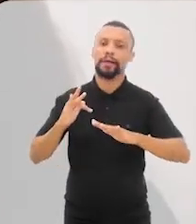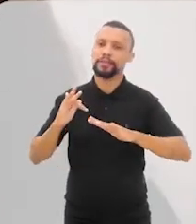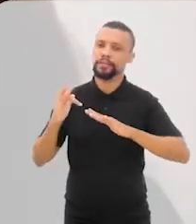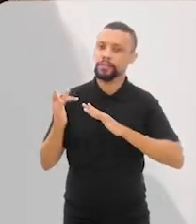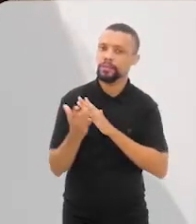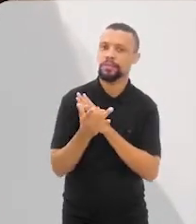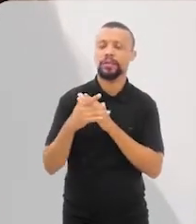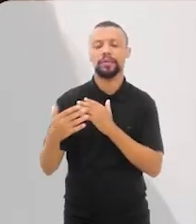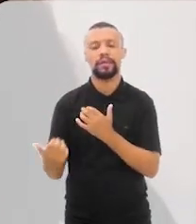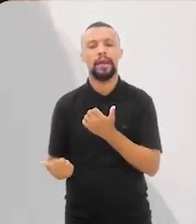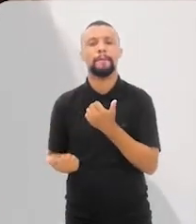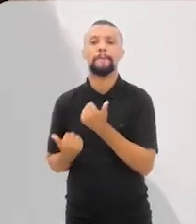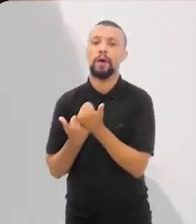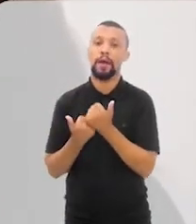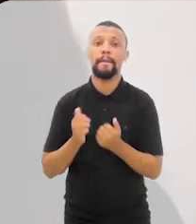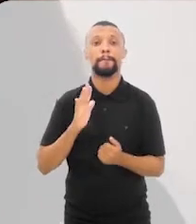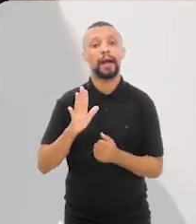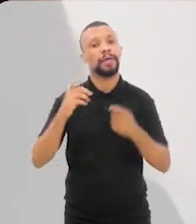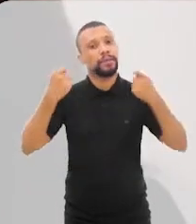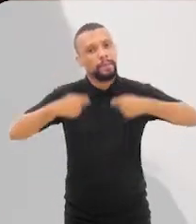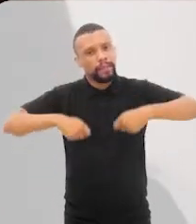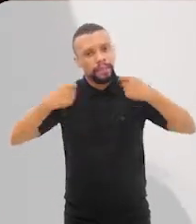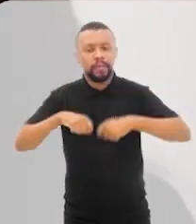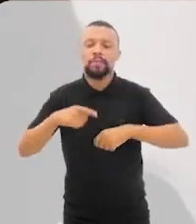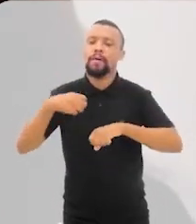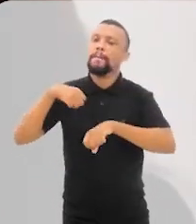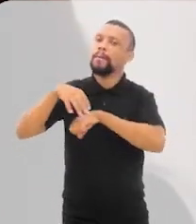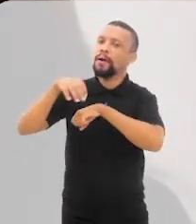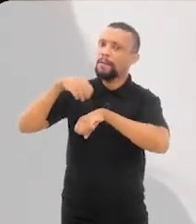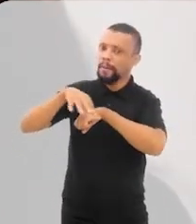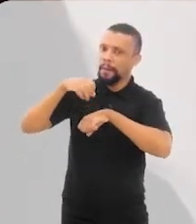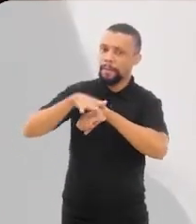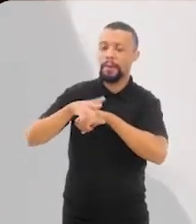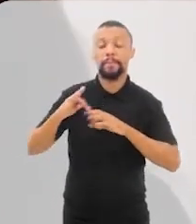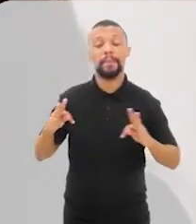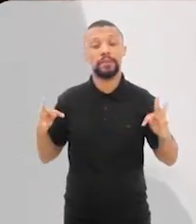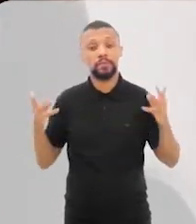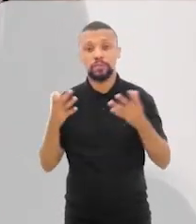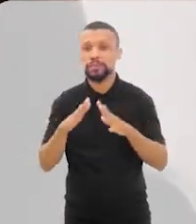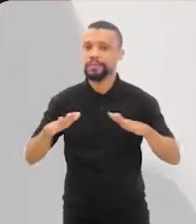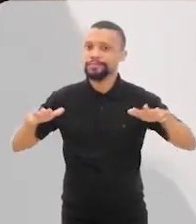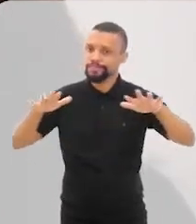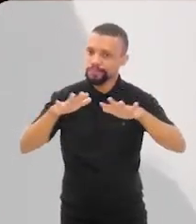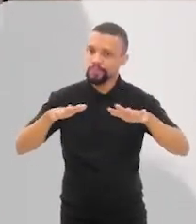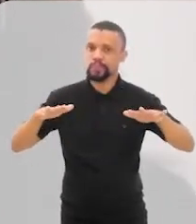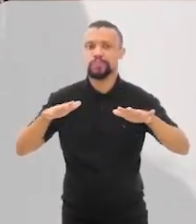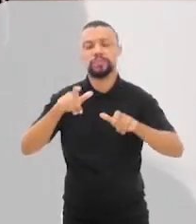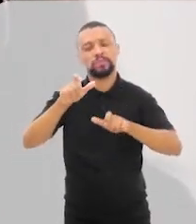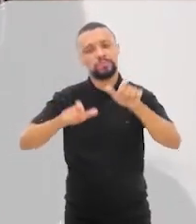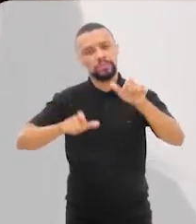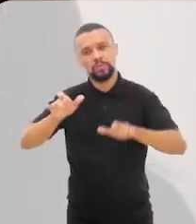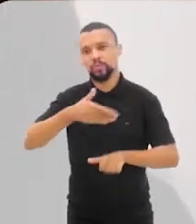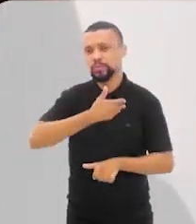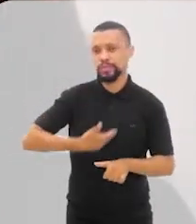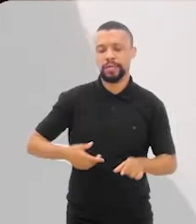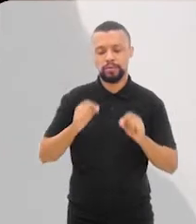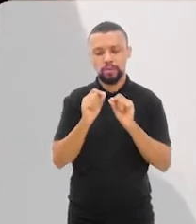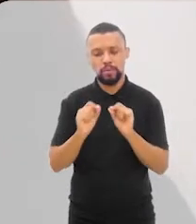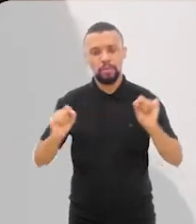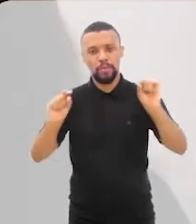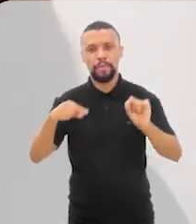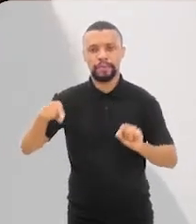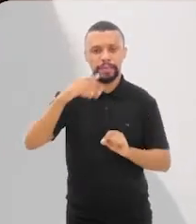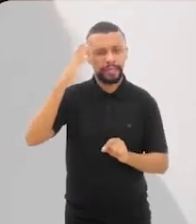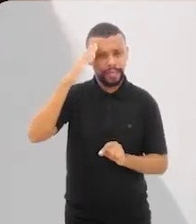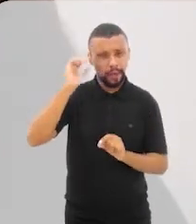fato, tem apoiado nesse sentido, mas a gente precisa levar essa informação para todas as pessoas e todas as áreas do Estado, para que todos